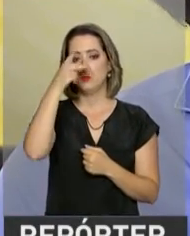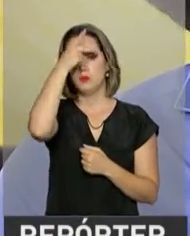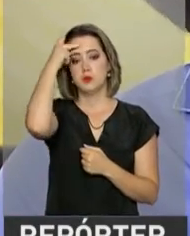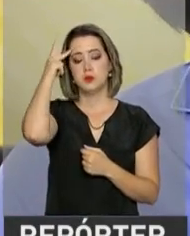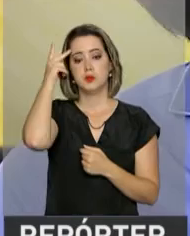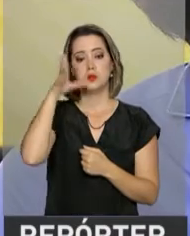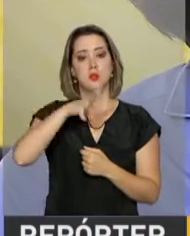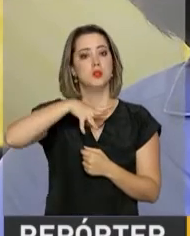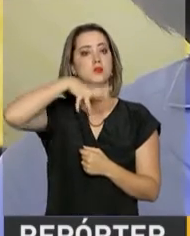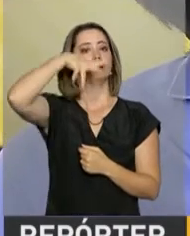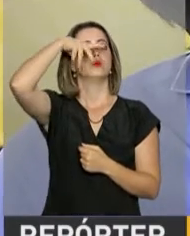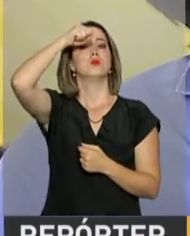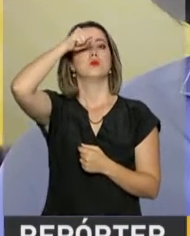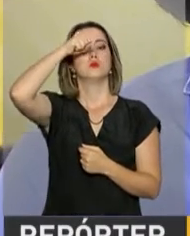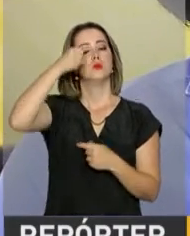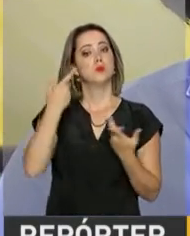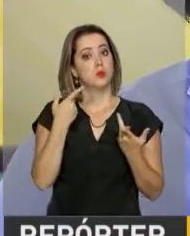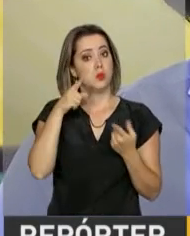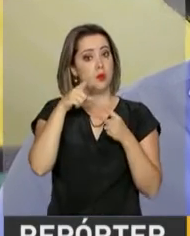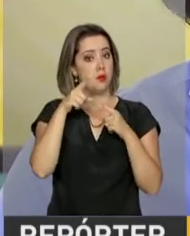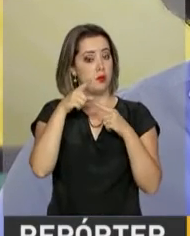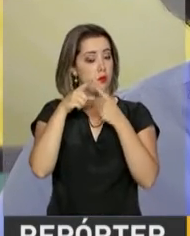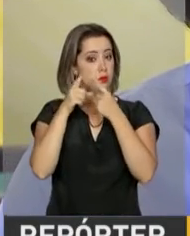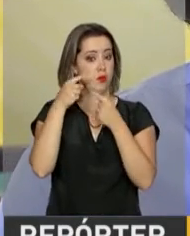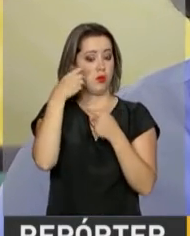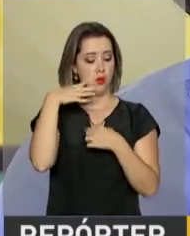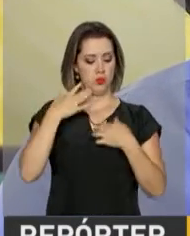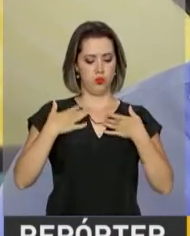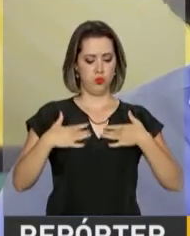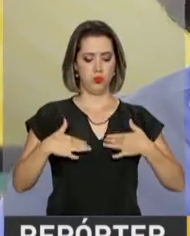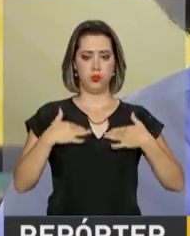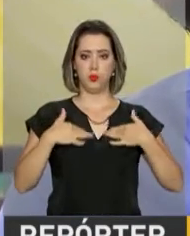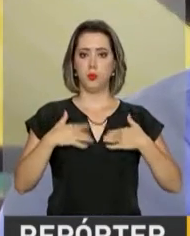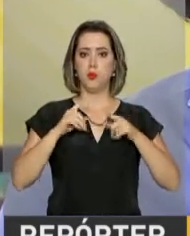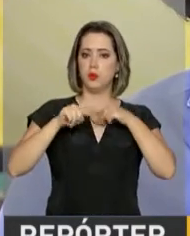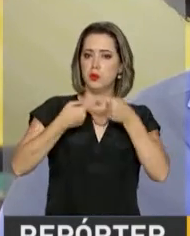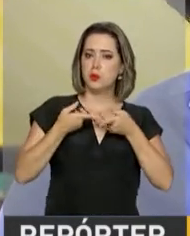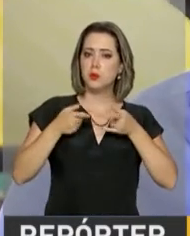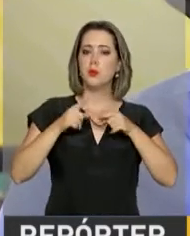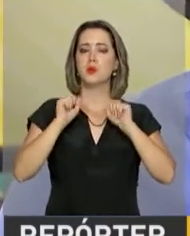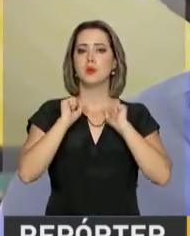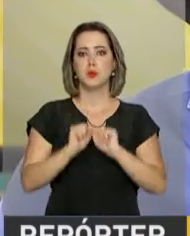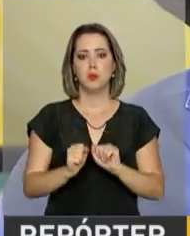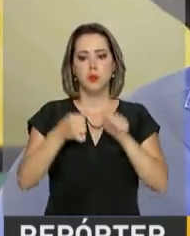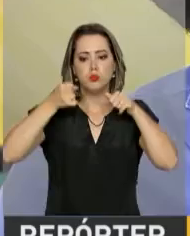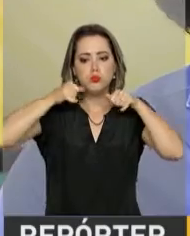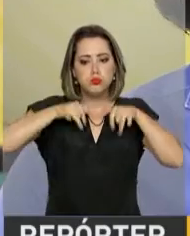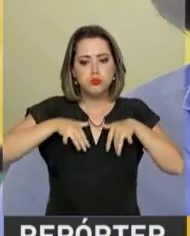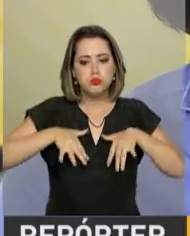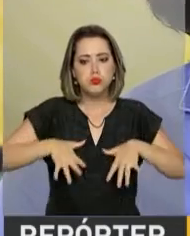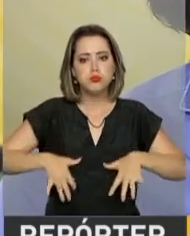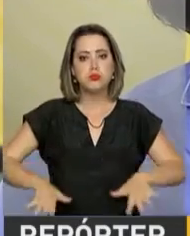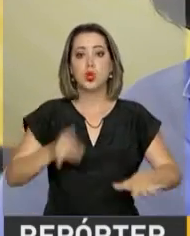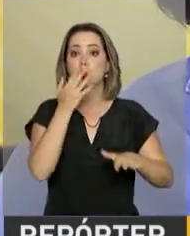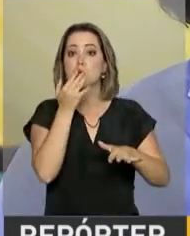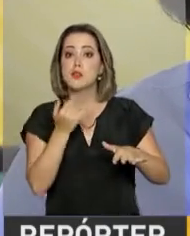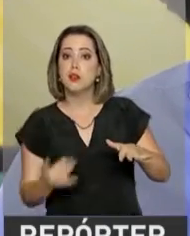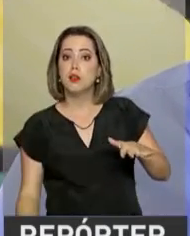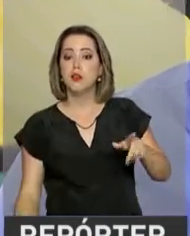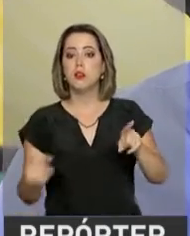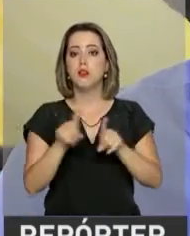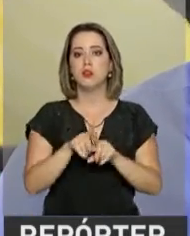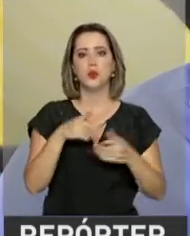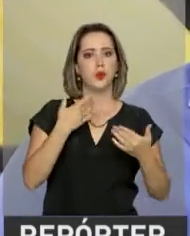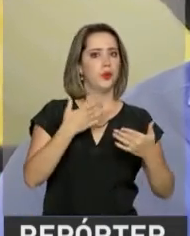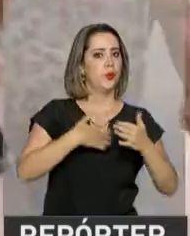respira o bacilo, esse bacilo vai para o pulmão e depois do pulmão ele pode se disseminar pela corrente sanguínea para